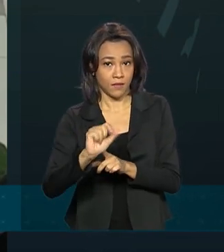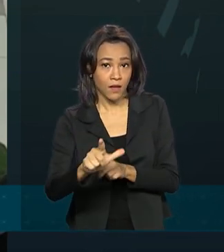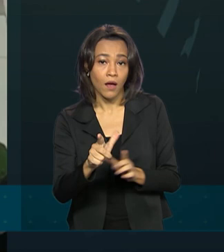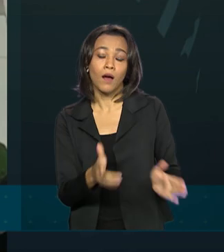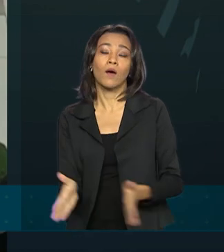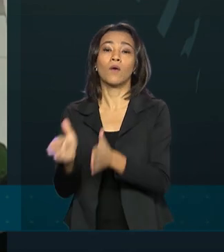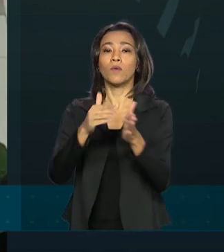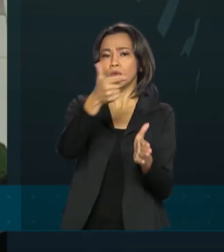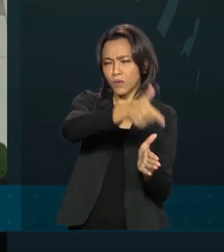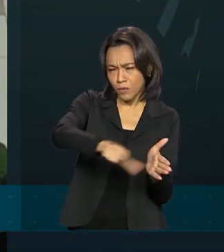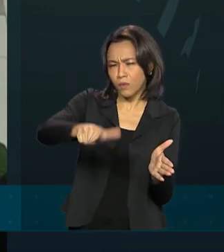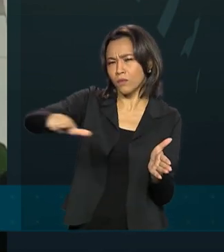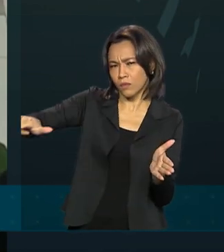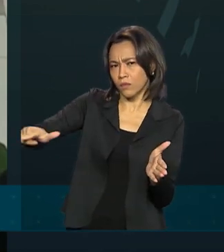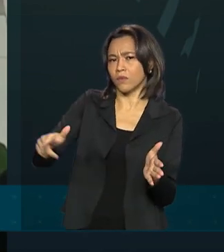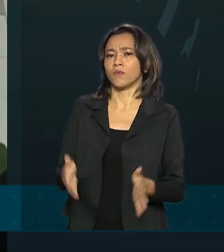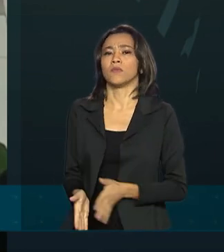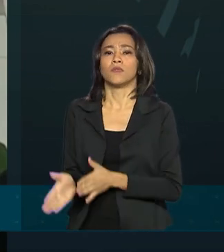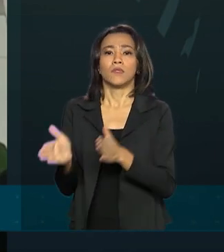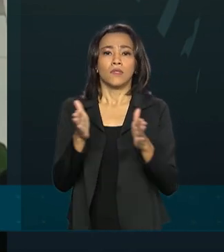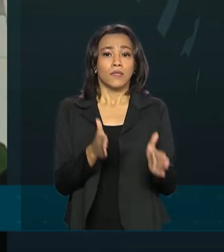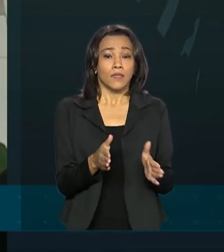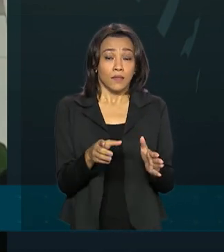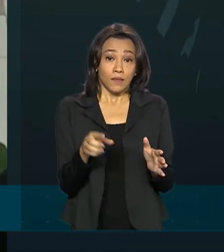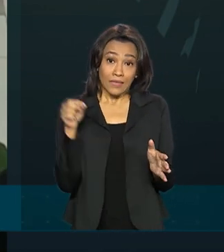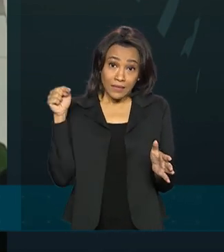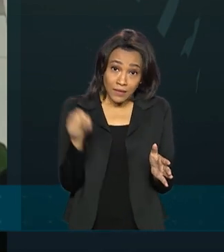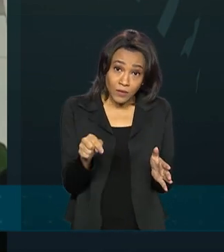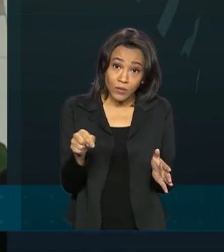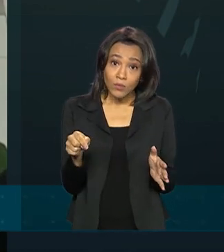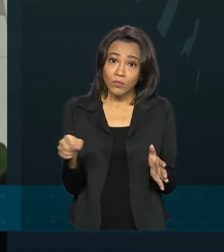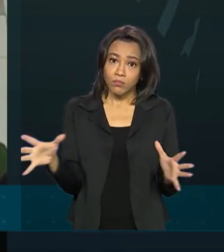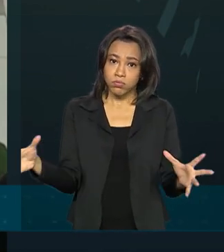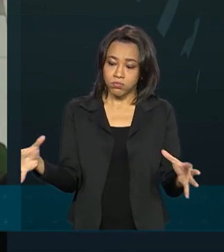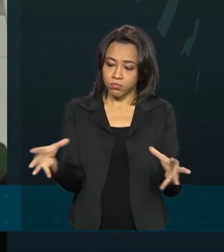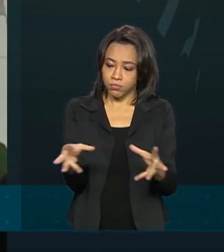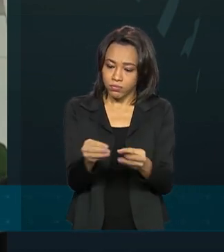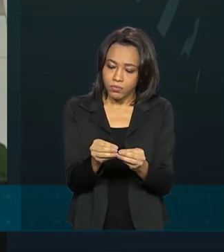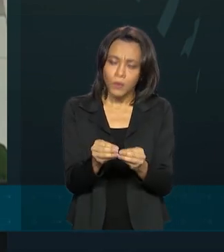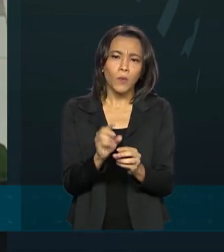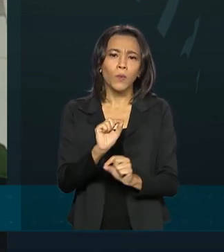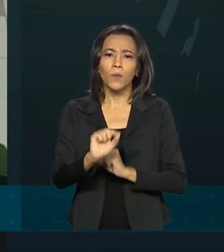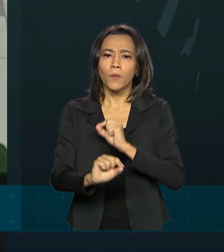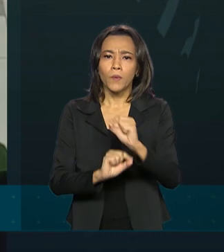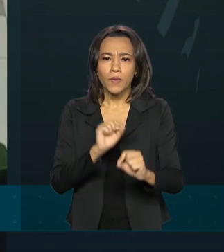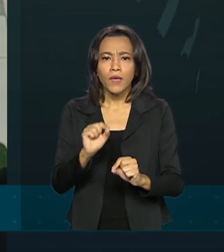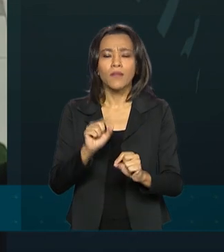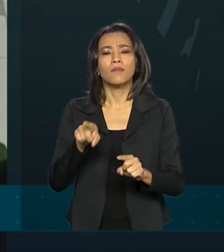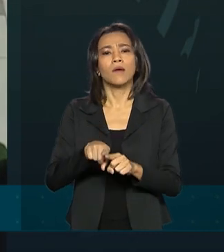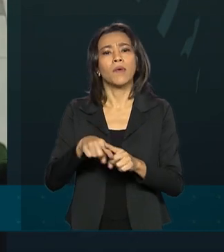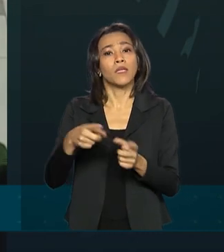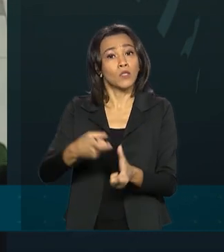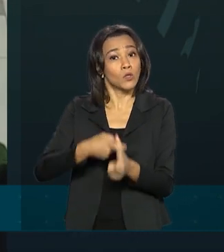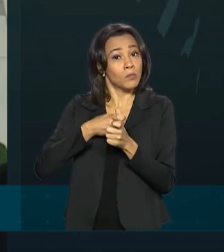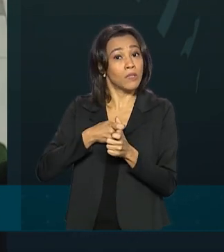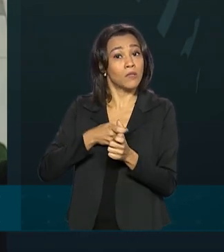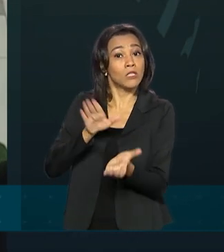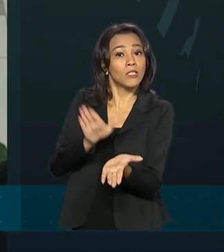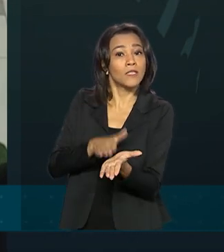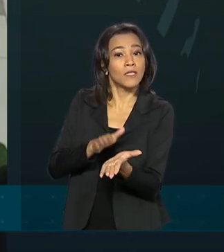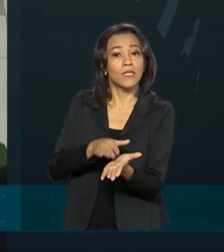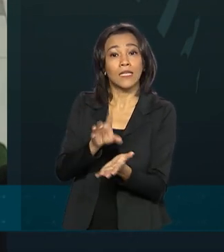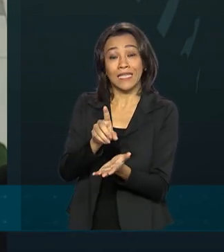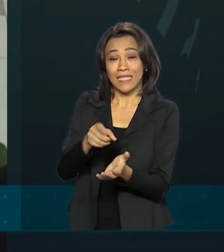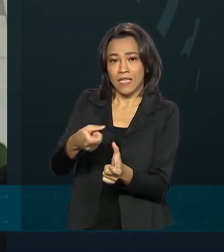responsabilização. Isso implicou a suspensão de cobrança de débitos